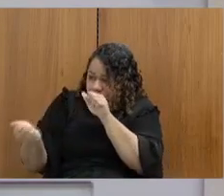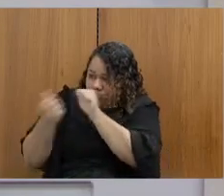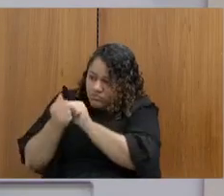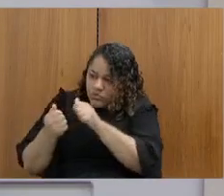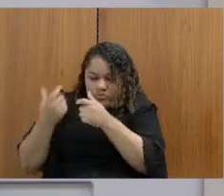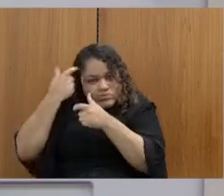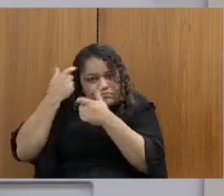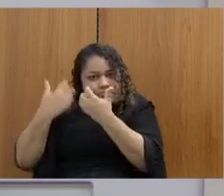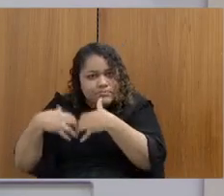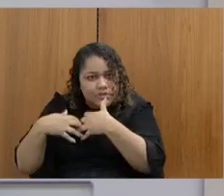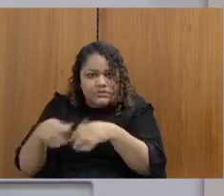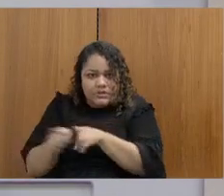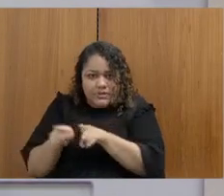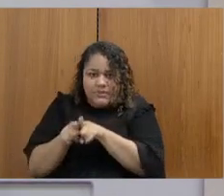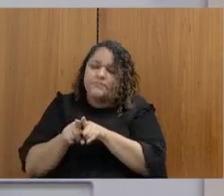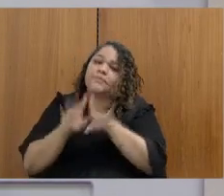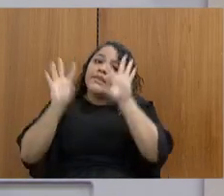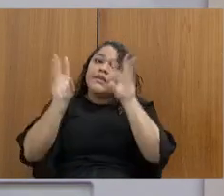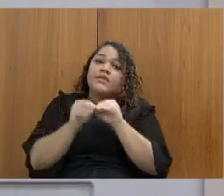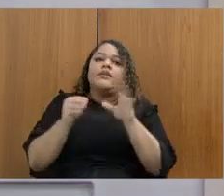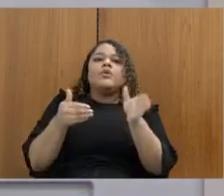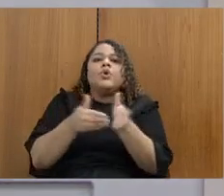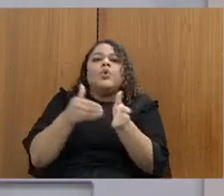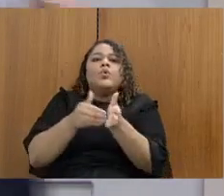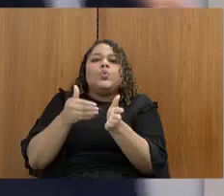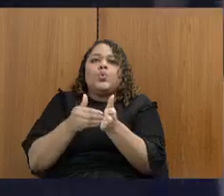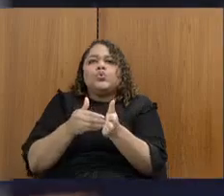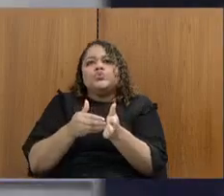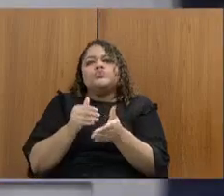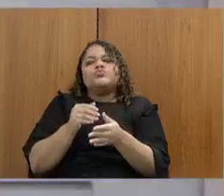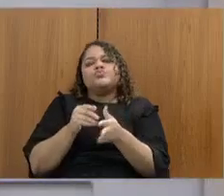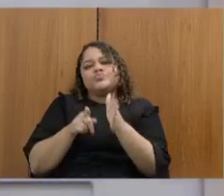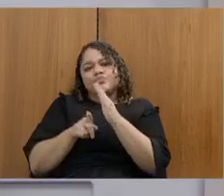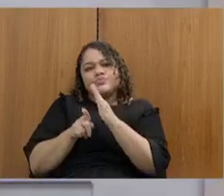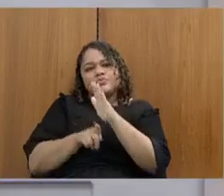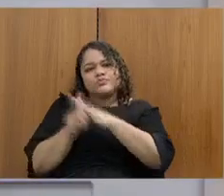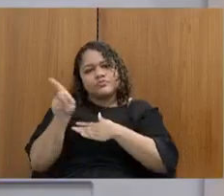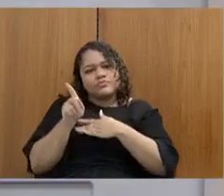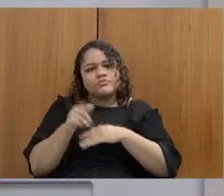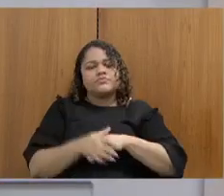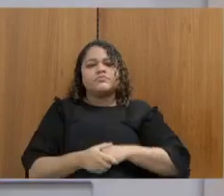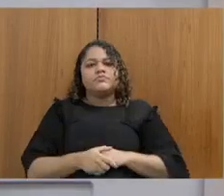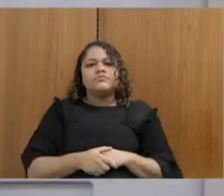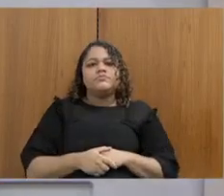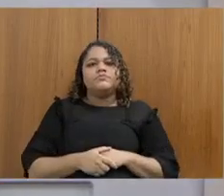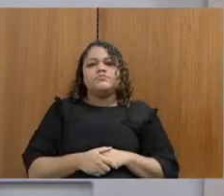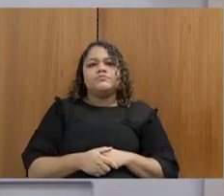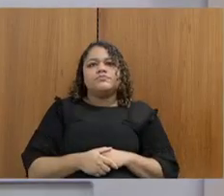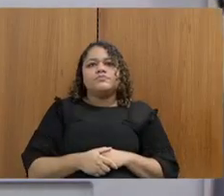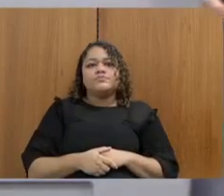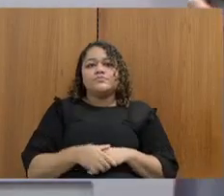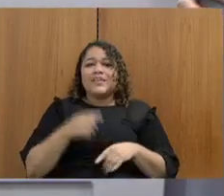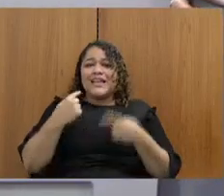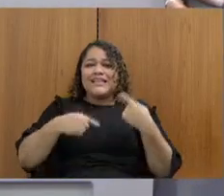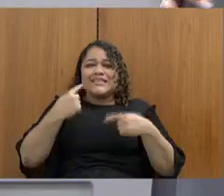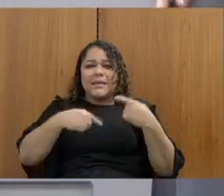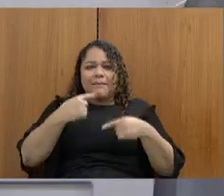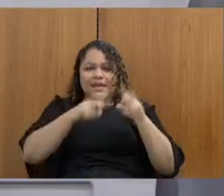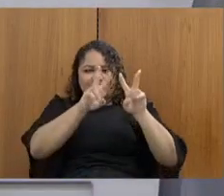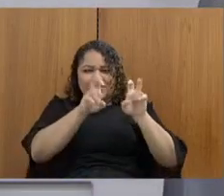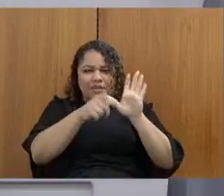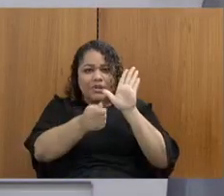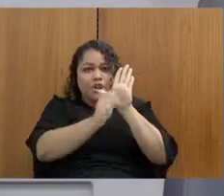E, por fim, eu só queria aqui fazer uma última consideração de que o debate sobre as drogas, viu, gente,